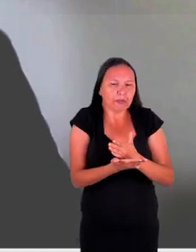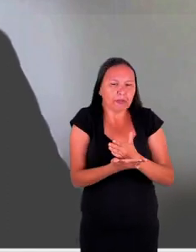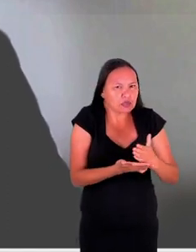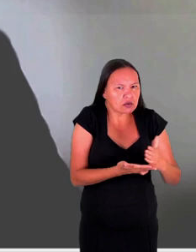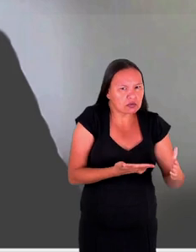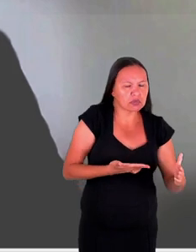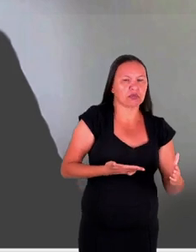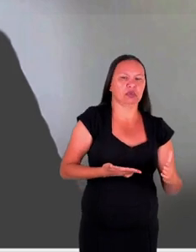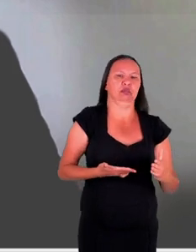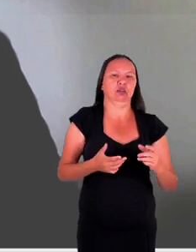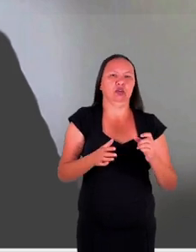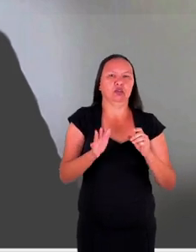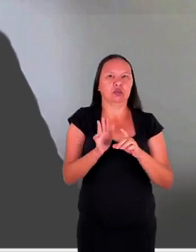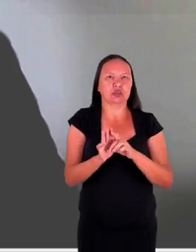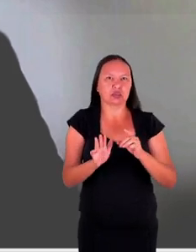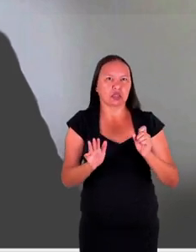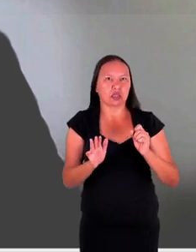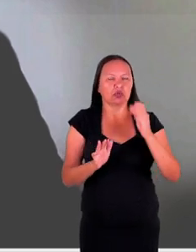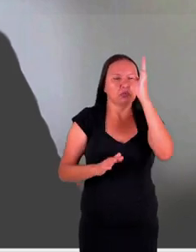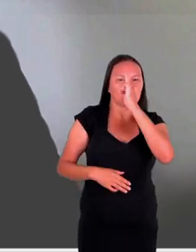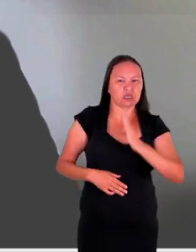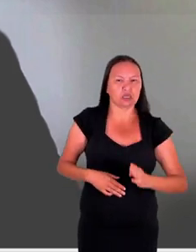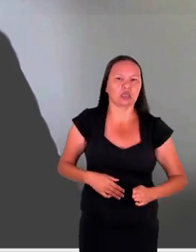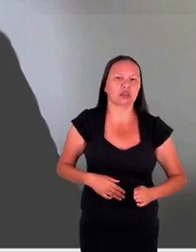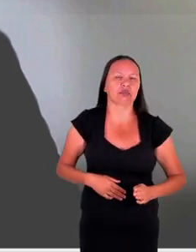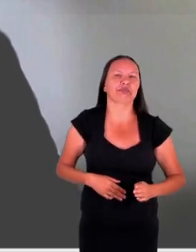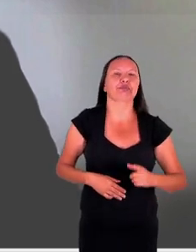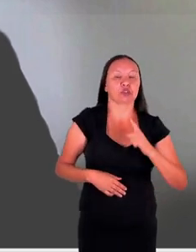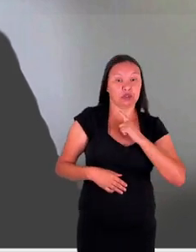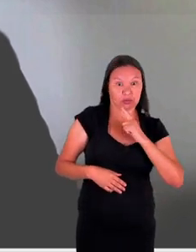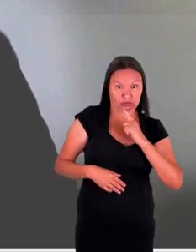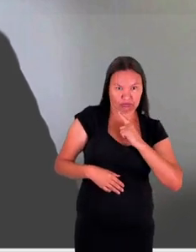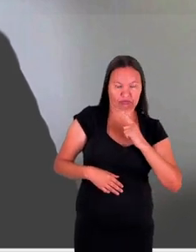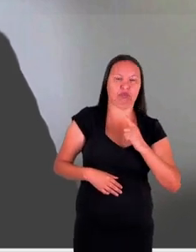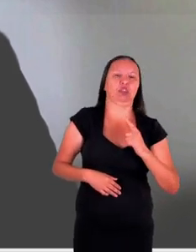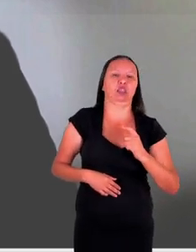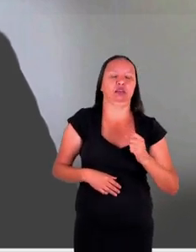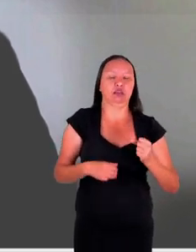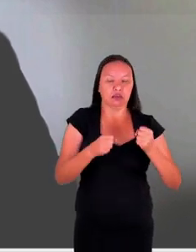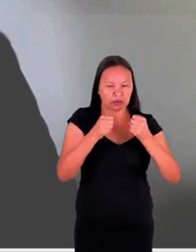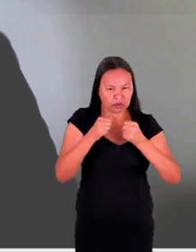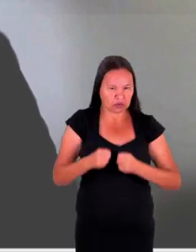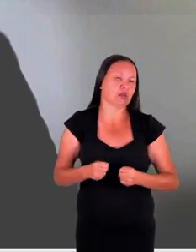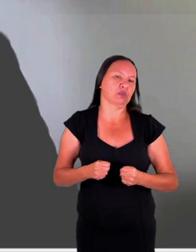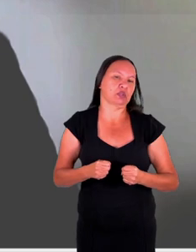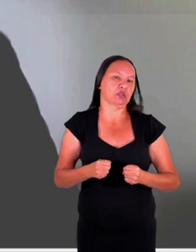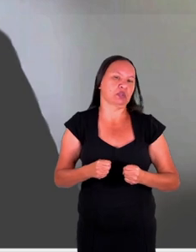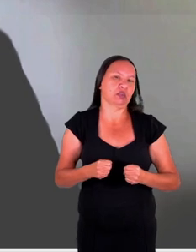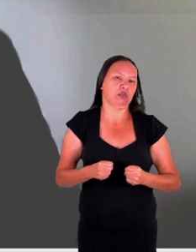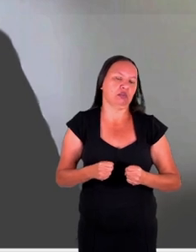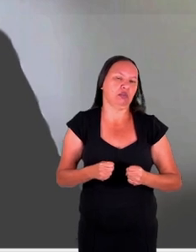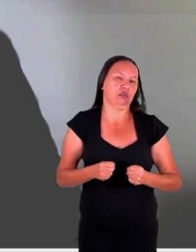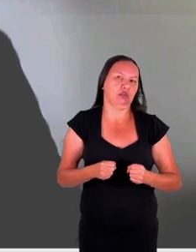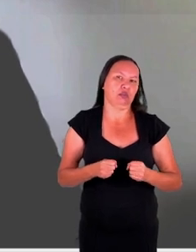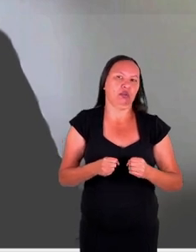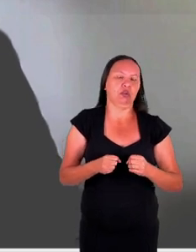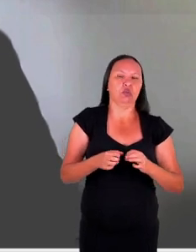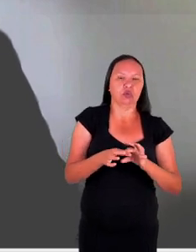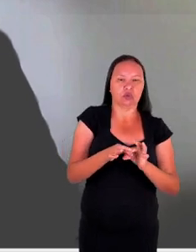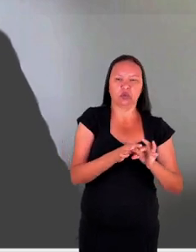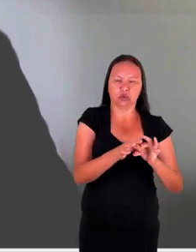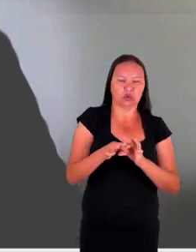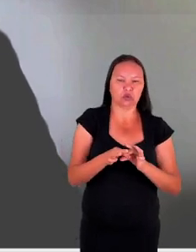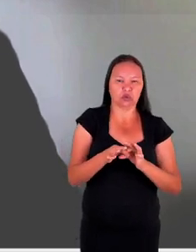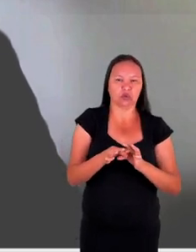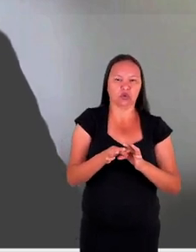de que o Estado brasileiro deve necessariamente cumprir suas obrigações no âmbito